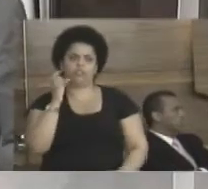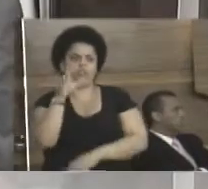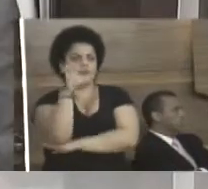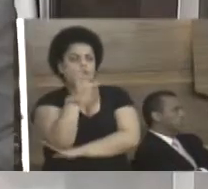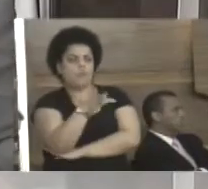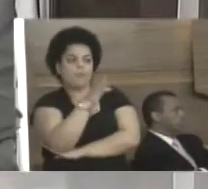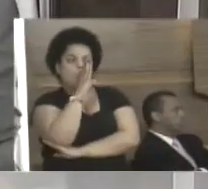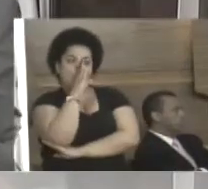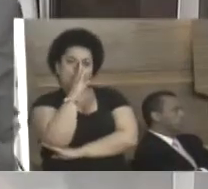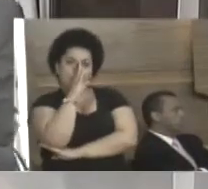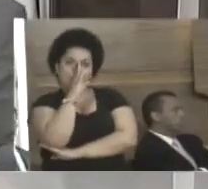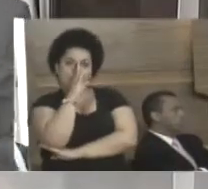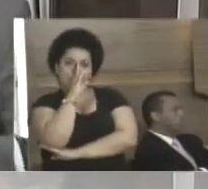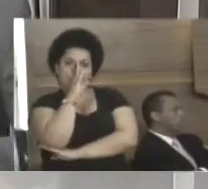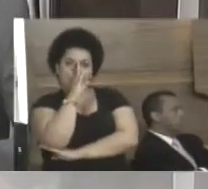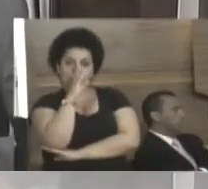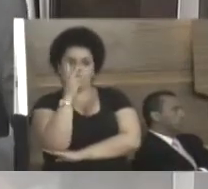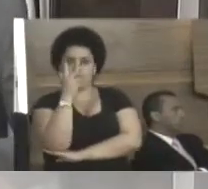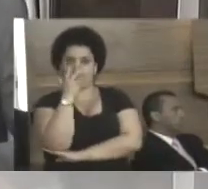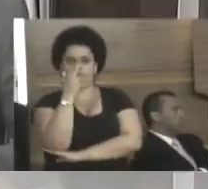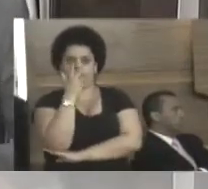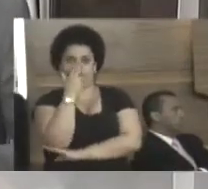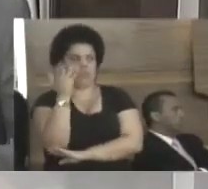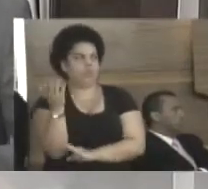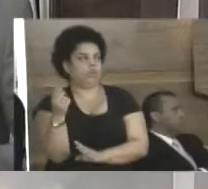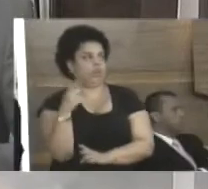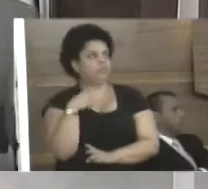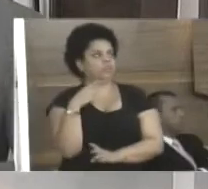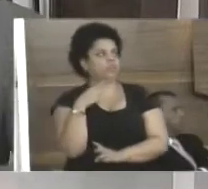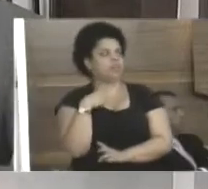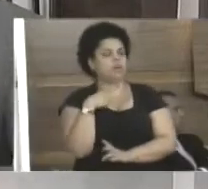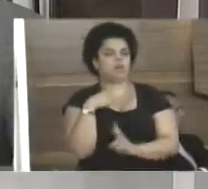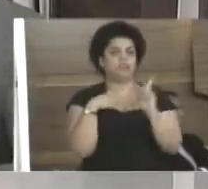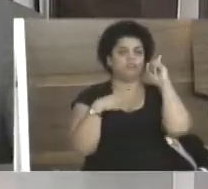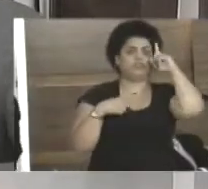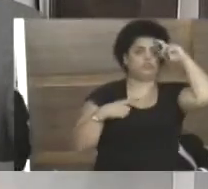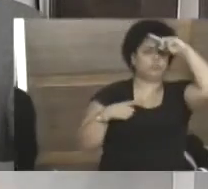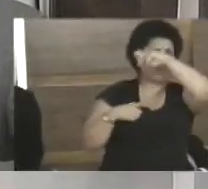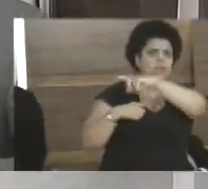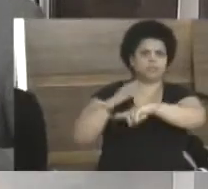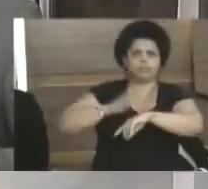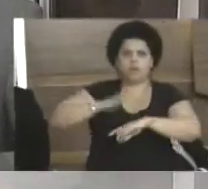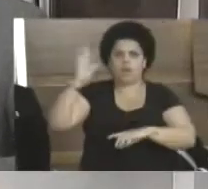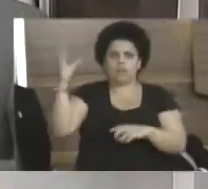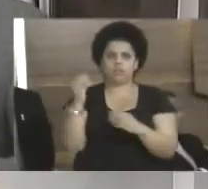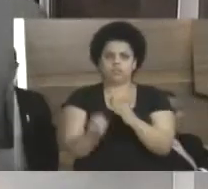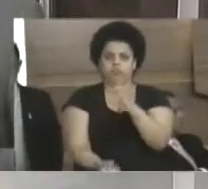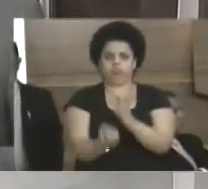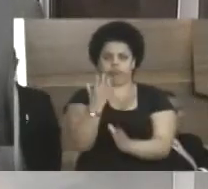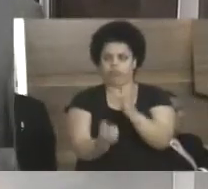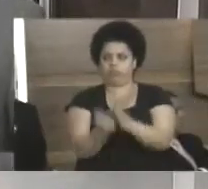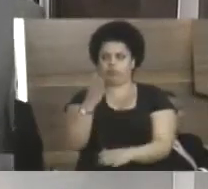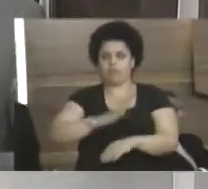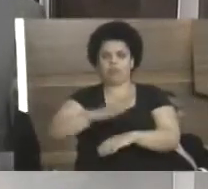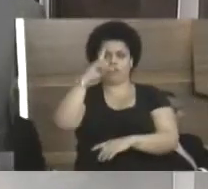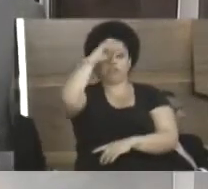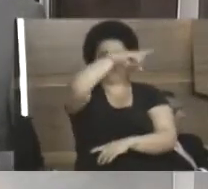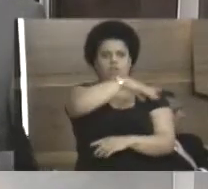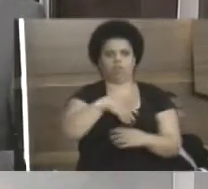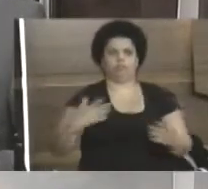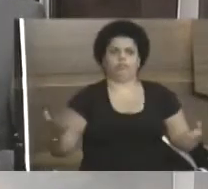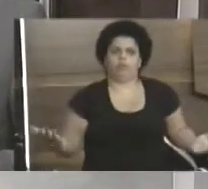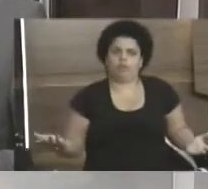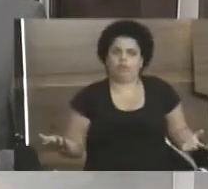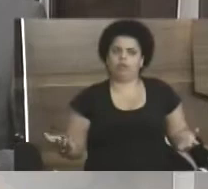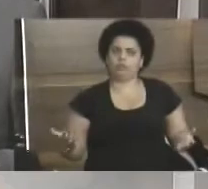ficar segurando, retendo, que é o que eu digo, está aparecendo aqui que estão colhendo dificuldade, plantando dificuldade para colher facilidade.